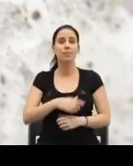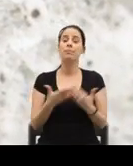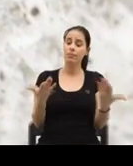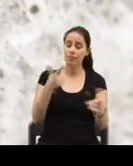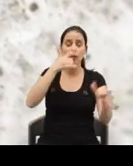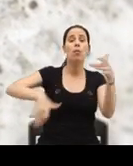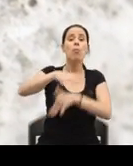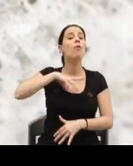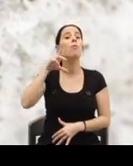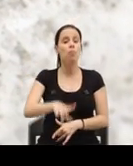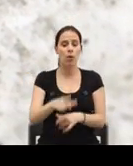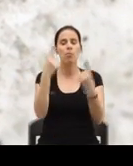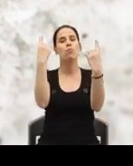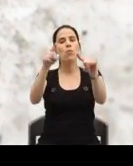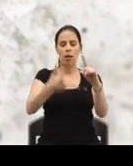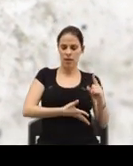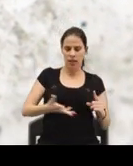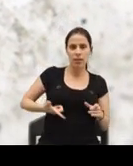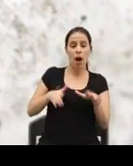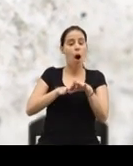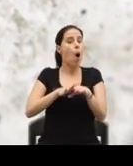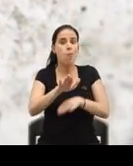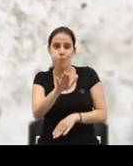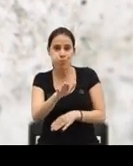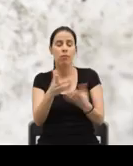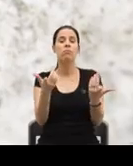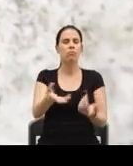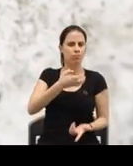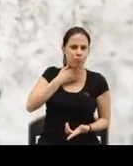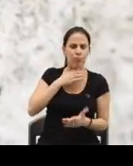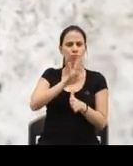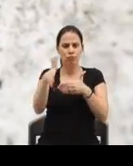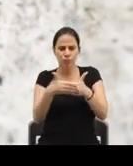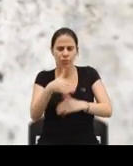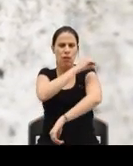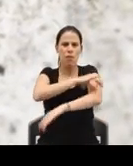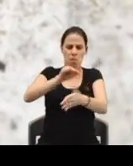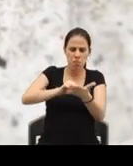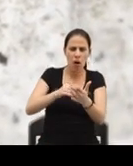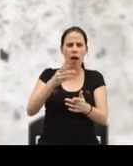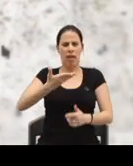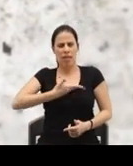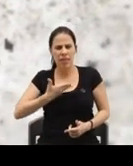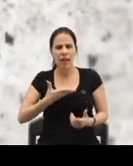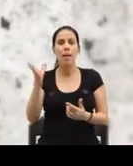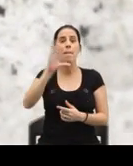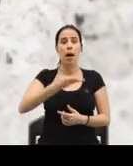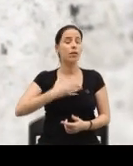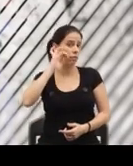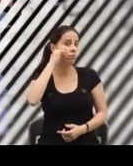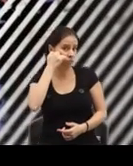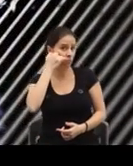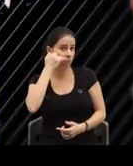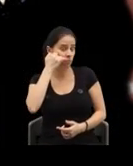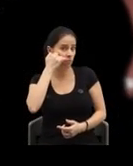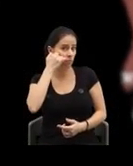Para o povo português sobra o desemprego, a recessão económica, as falências, a pobreza, mais dívida e até mais déficit.